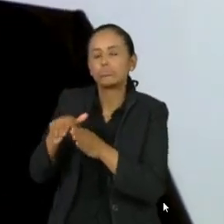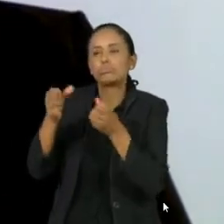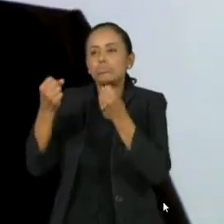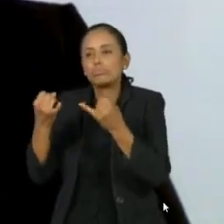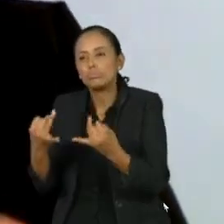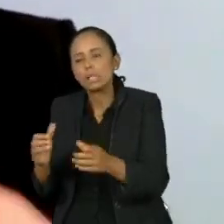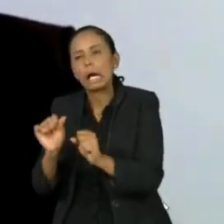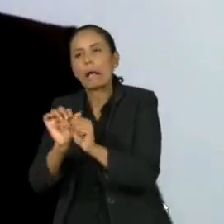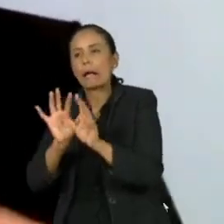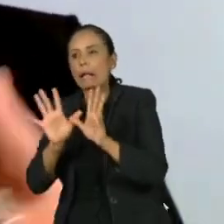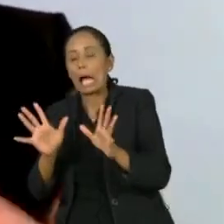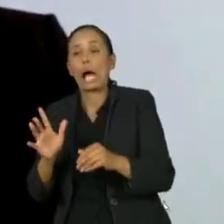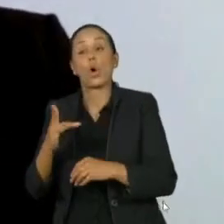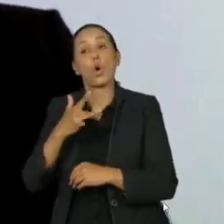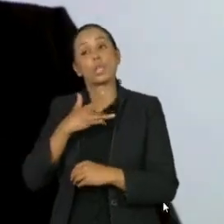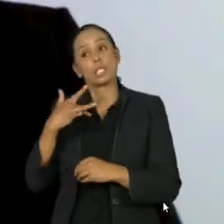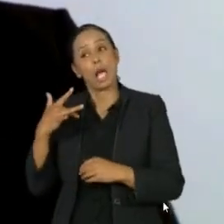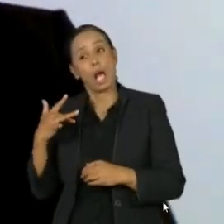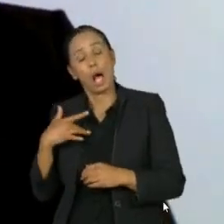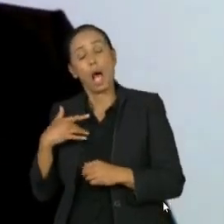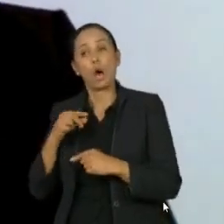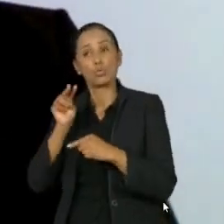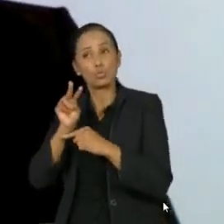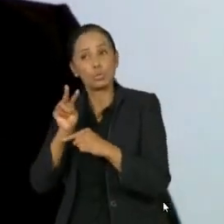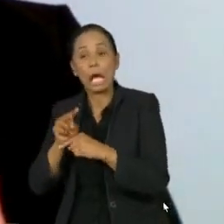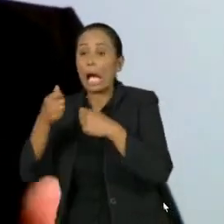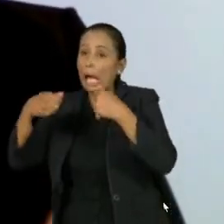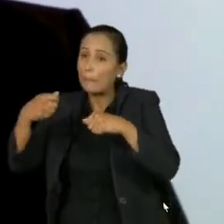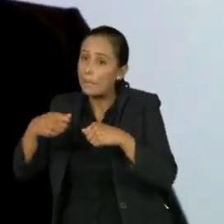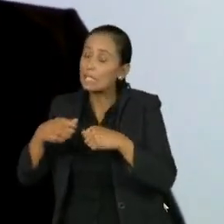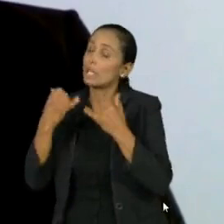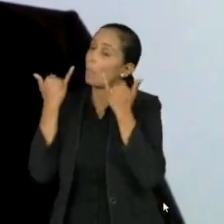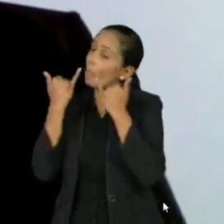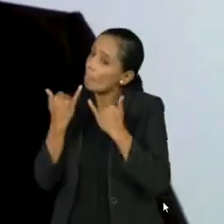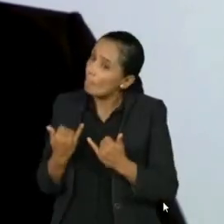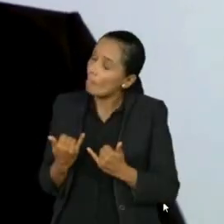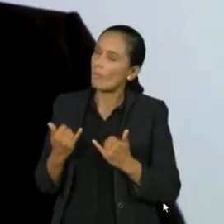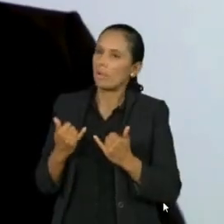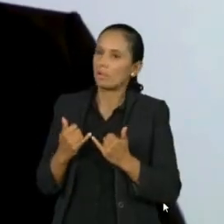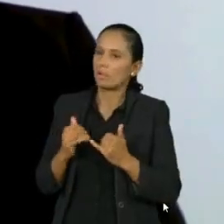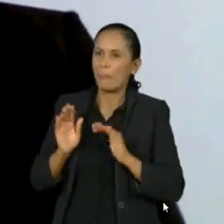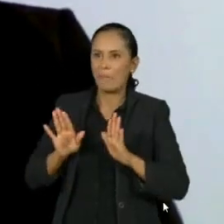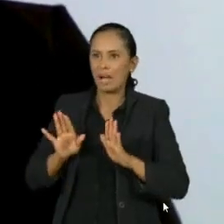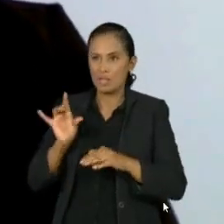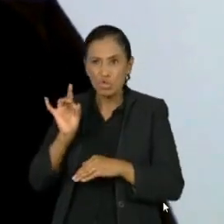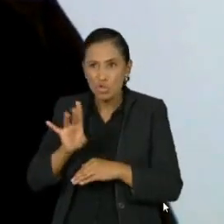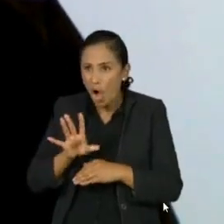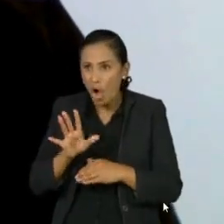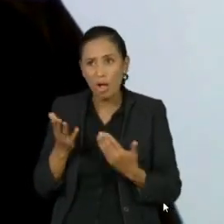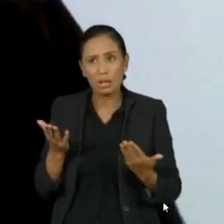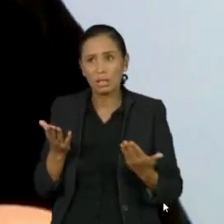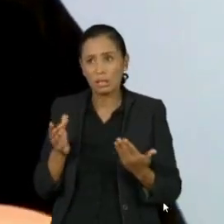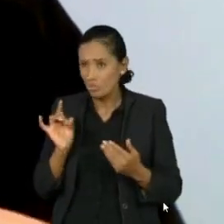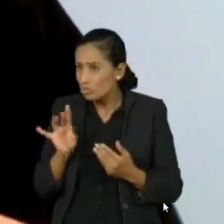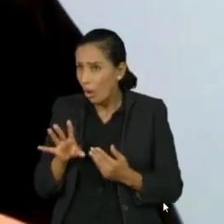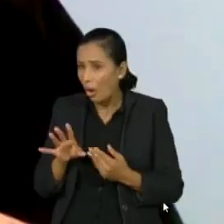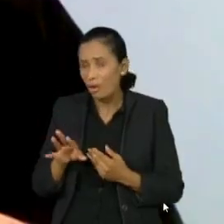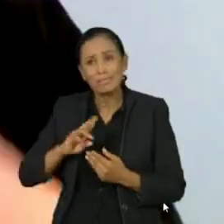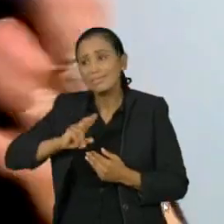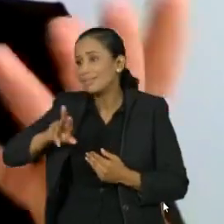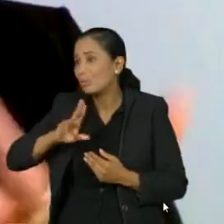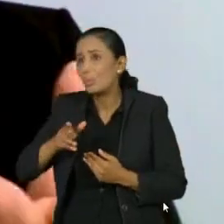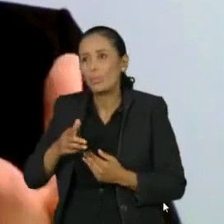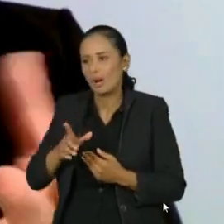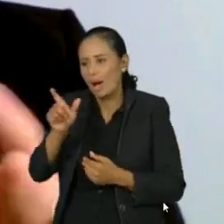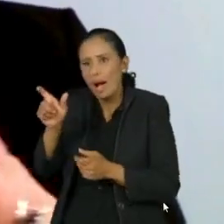sérias na saúde e fala, olha, você precisa perder peso. Mas isso não é suficiente, sabe? Porque o tratamento